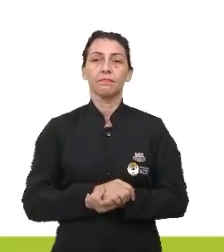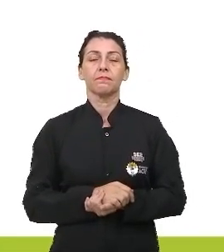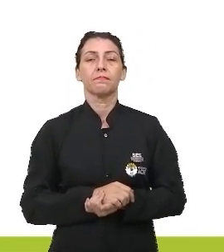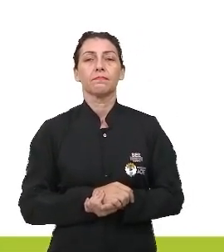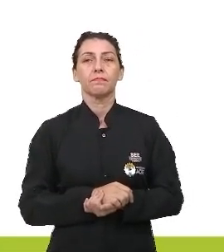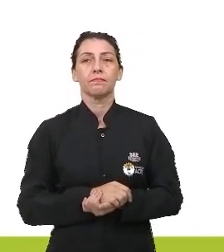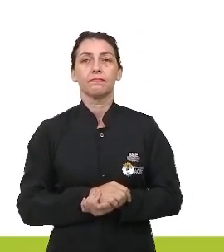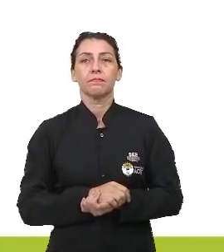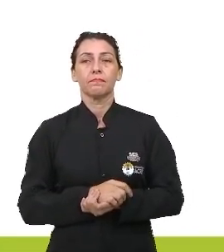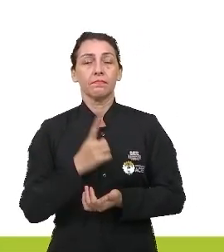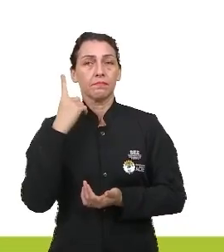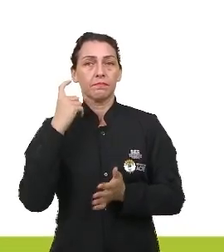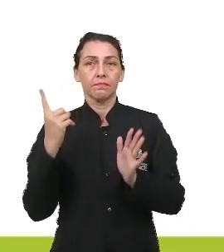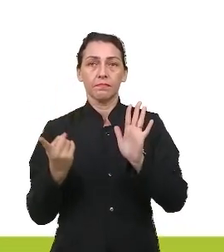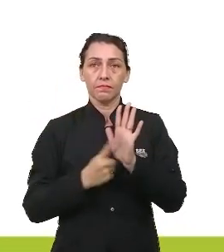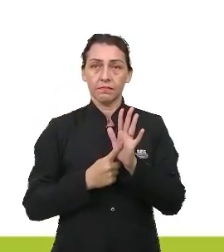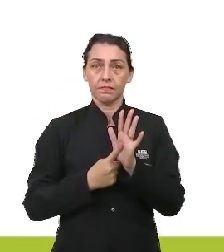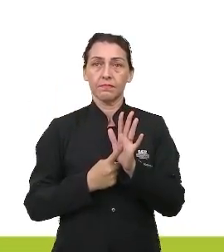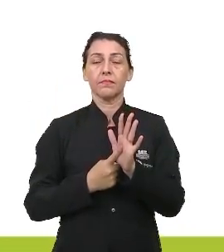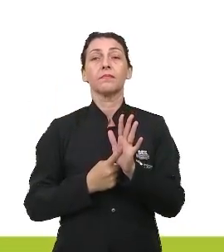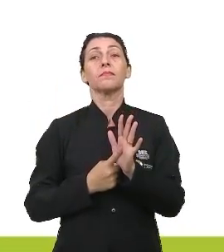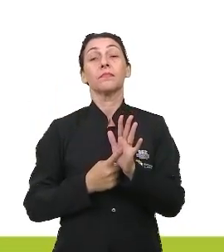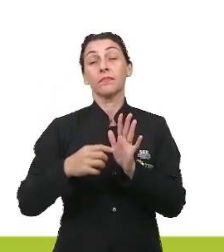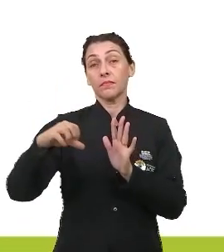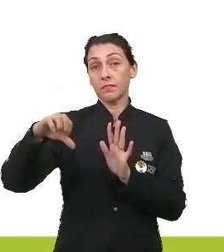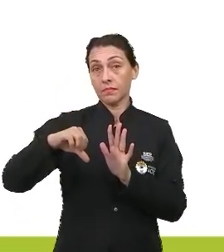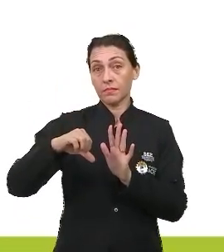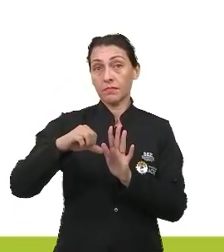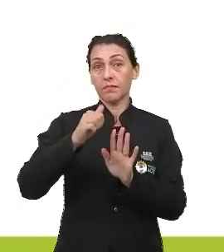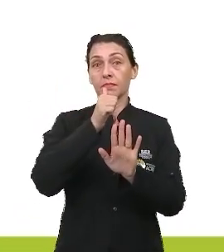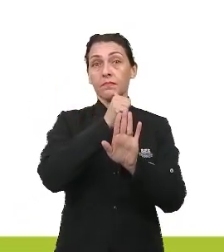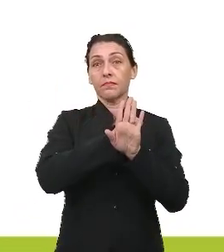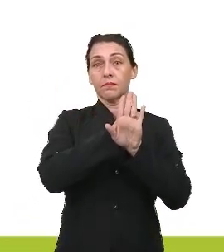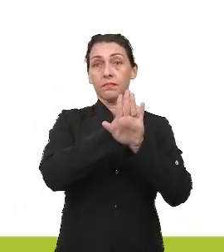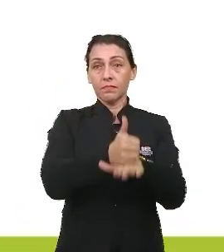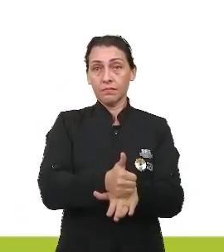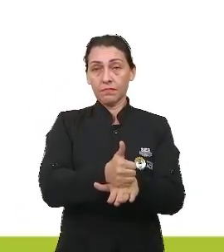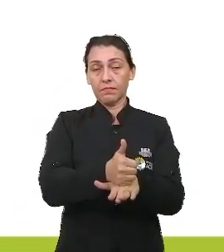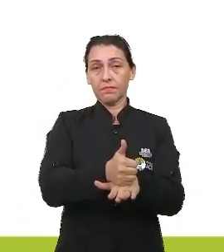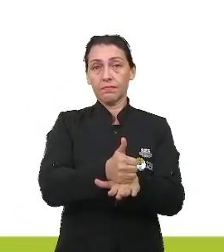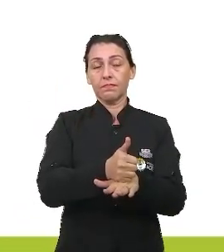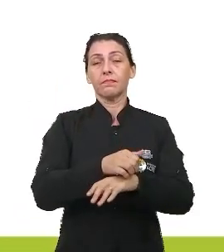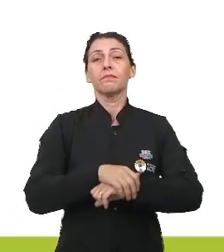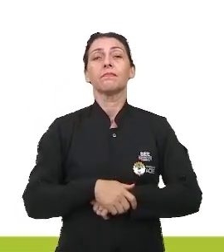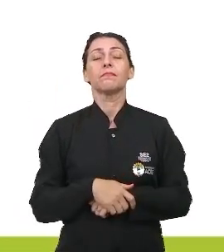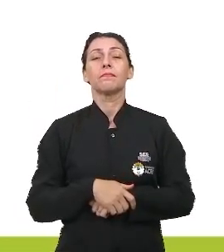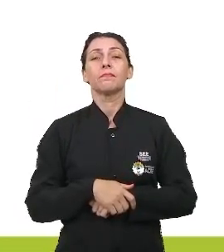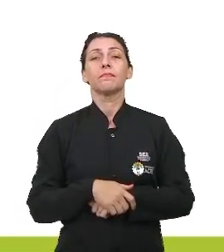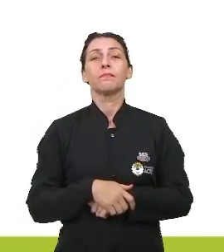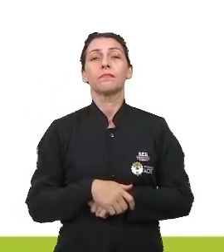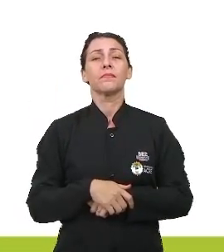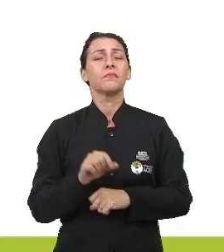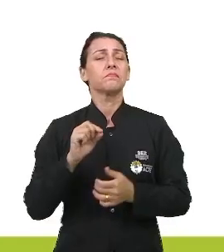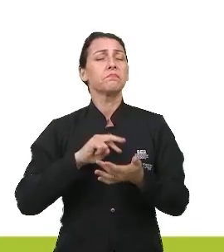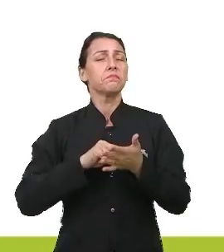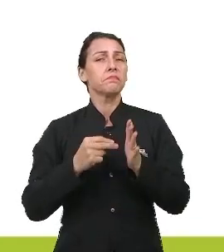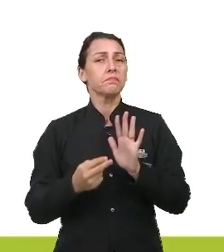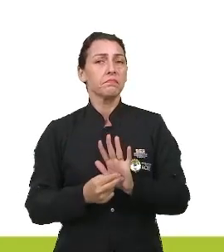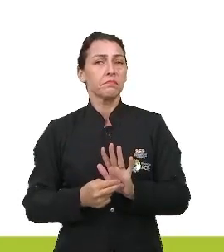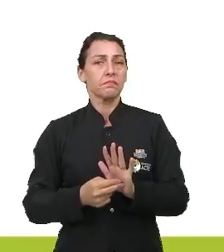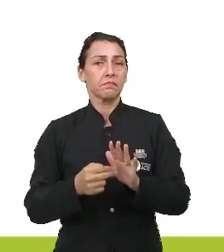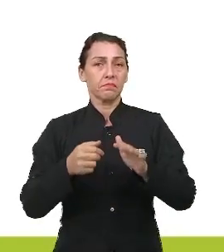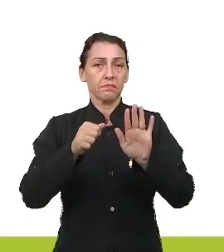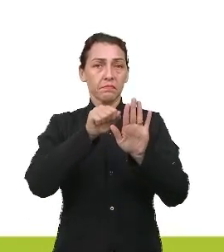são onomatopeias. E nona figura de linguagem, nós temos aí a metonímia. A metonímia é uma